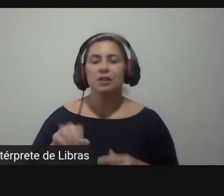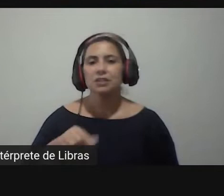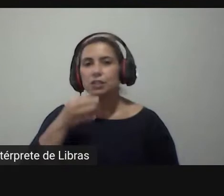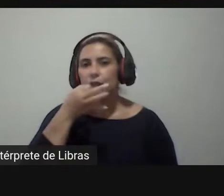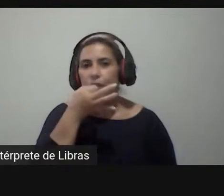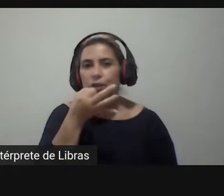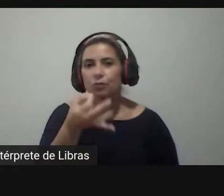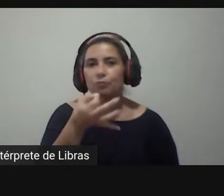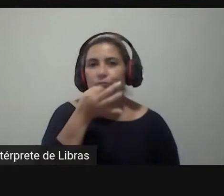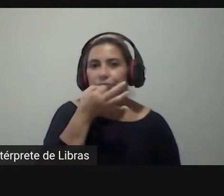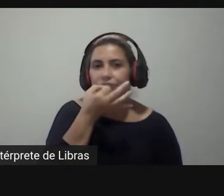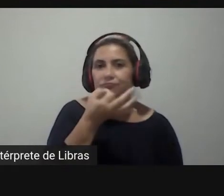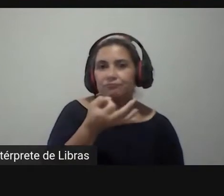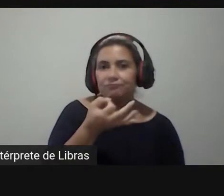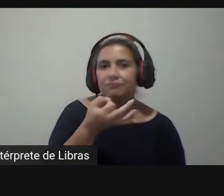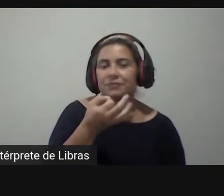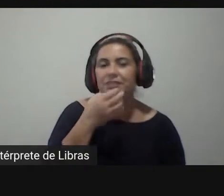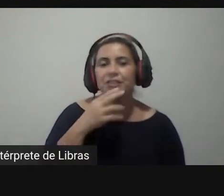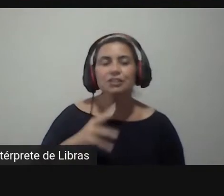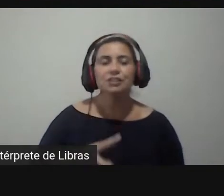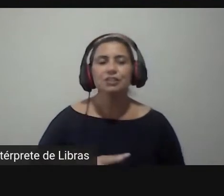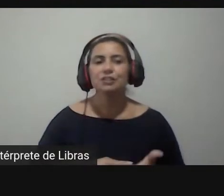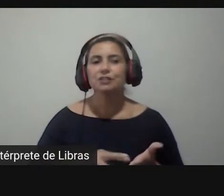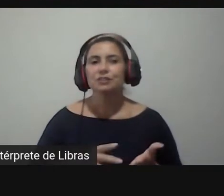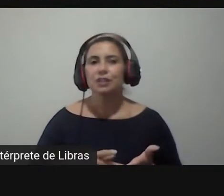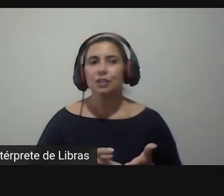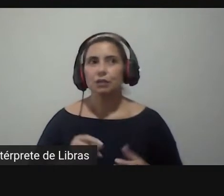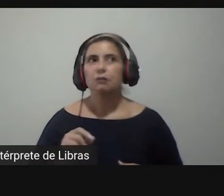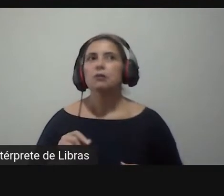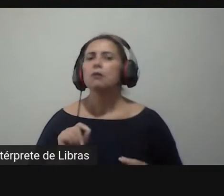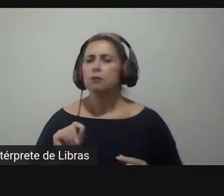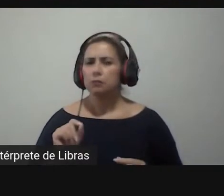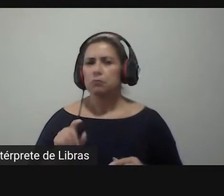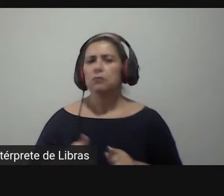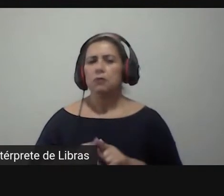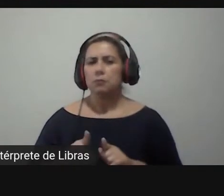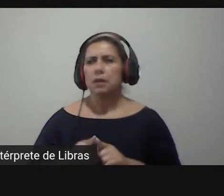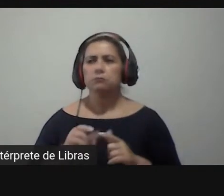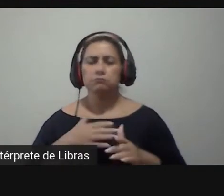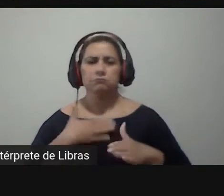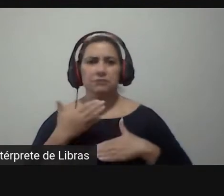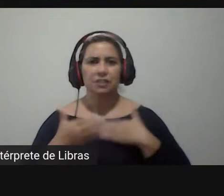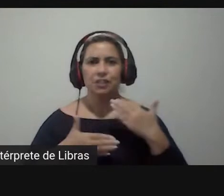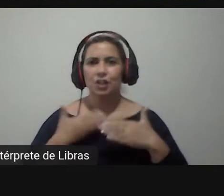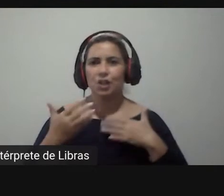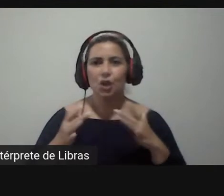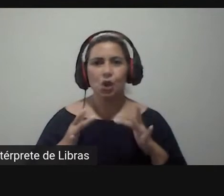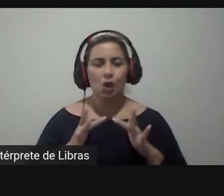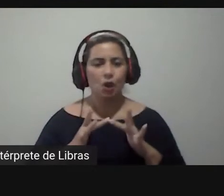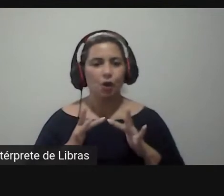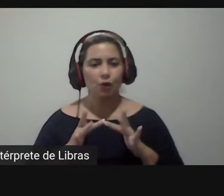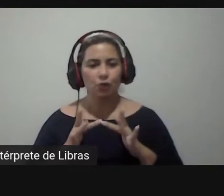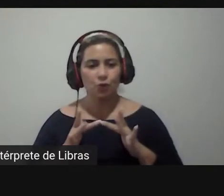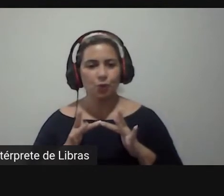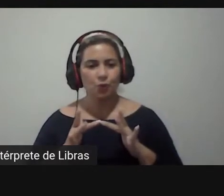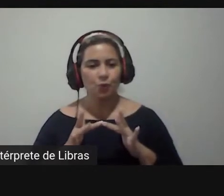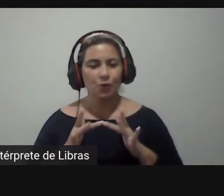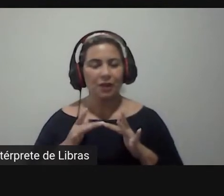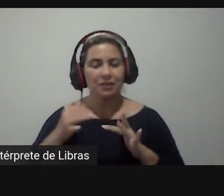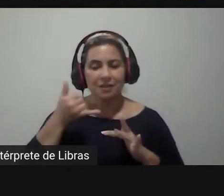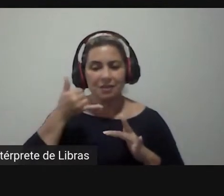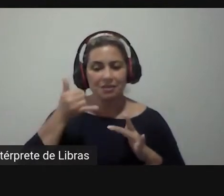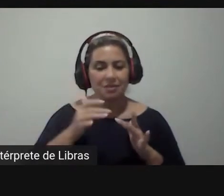absurdamente significativa eu diria assustadora ou seja o cidadão entra em contato com a Câmara dos Deputados